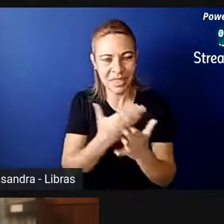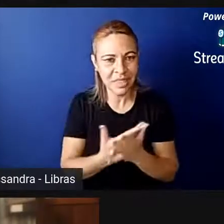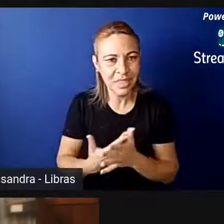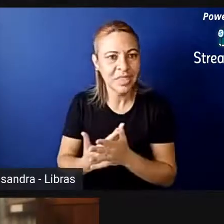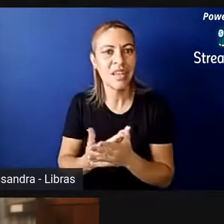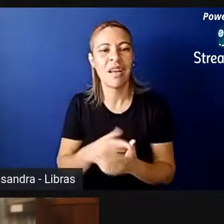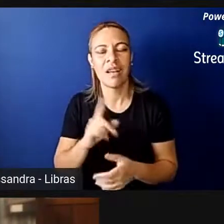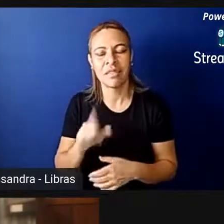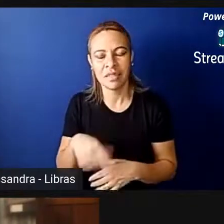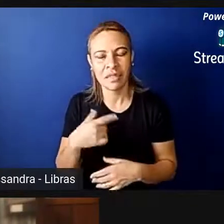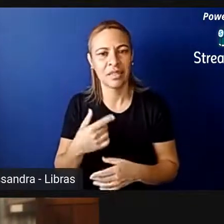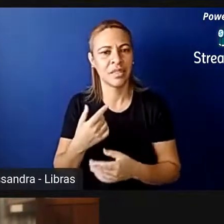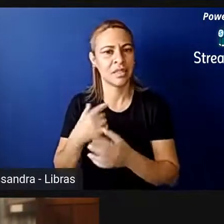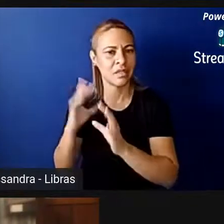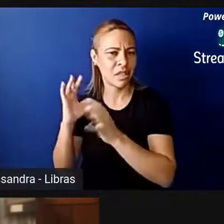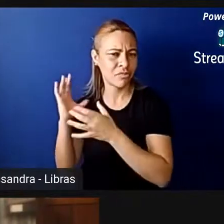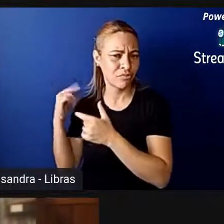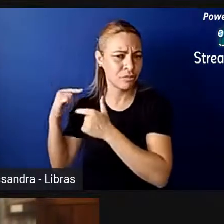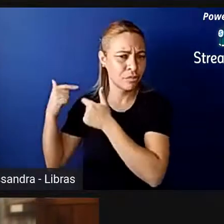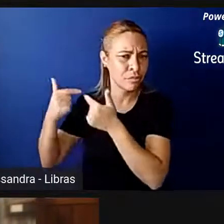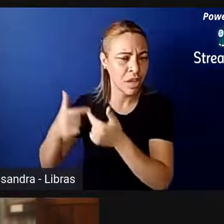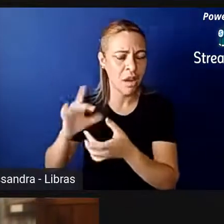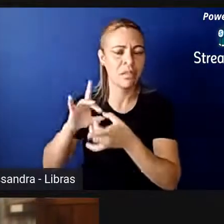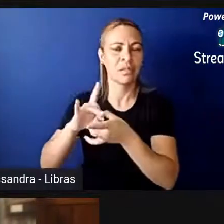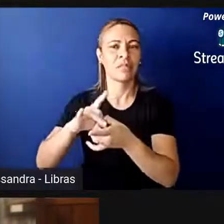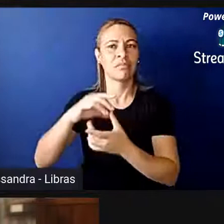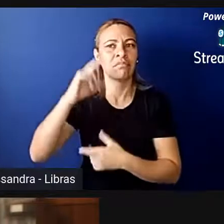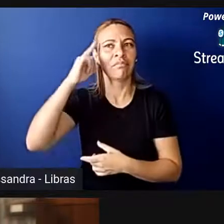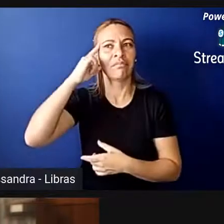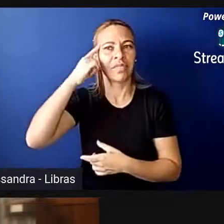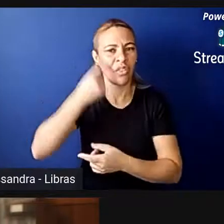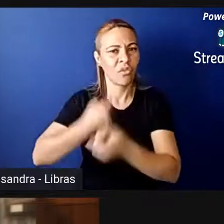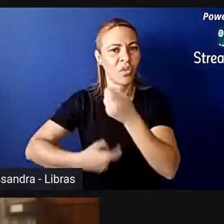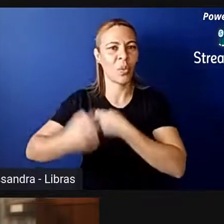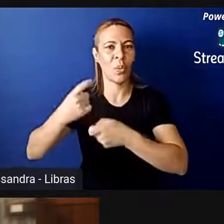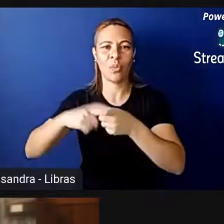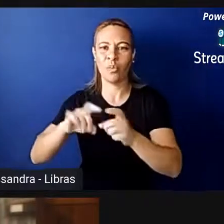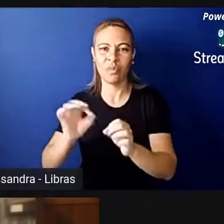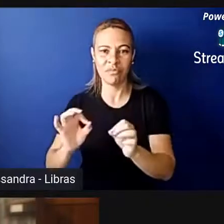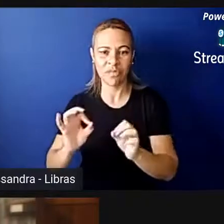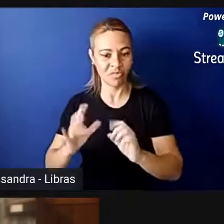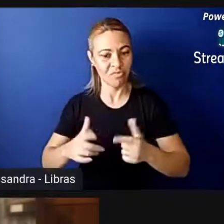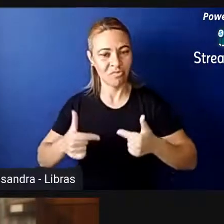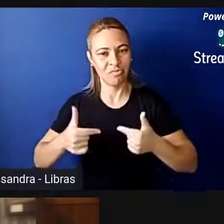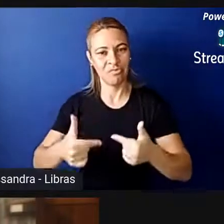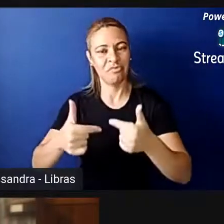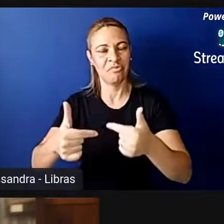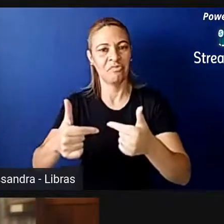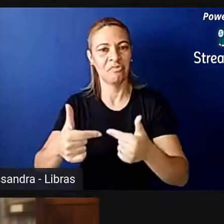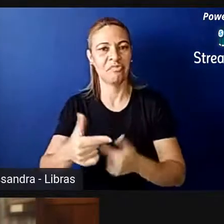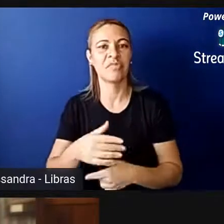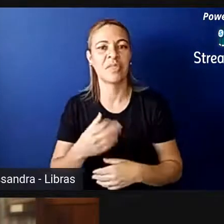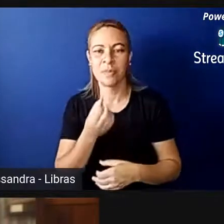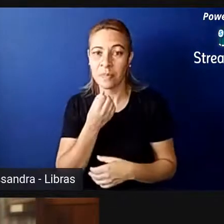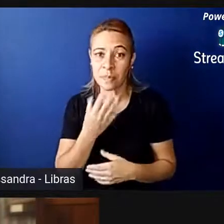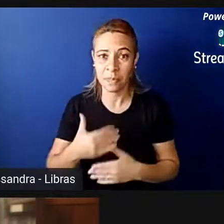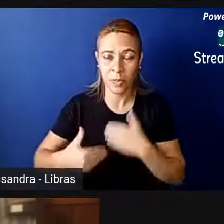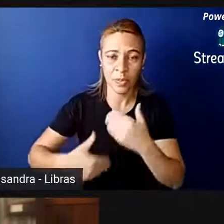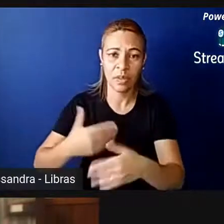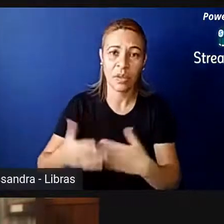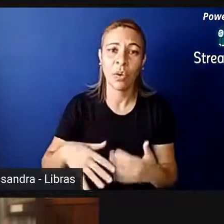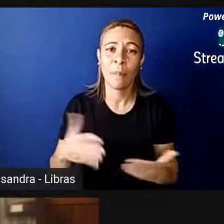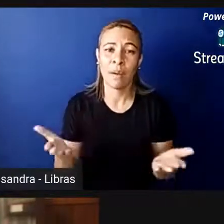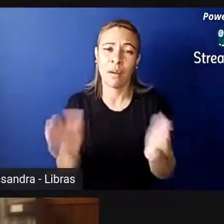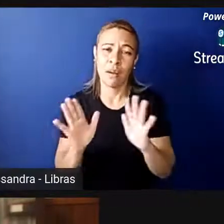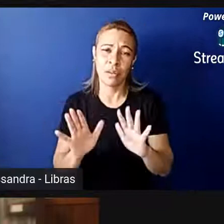isso a gente traz um ganho que não volta mais. É uma posição que você não volta mais atrás. E hoje, infelizmente, no Brasil,